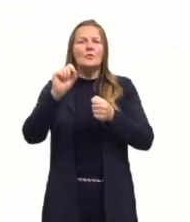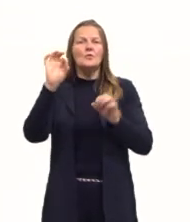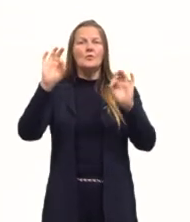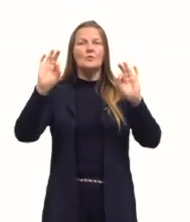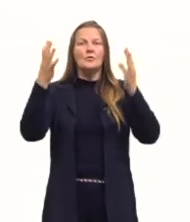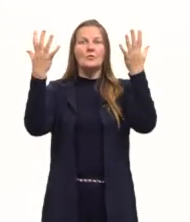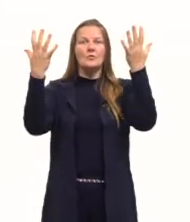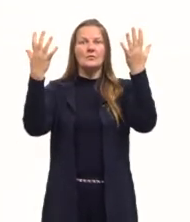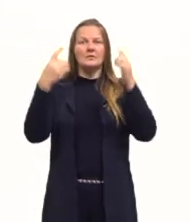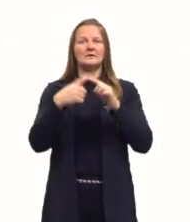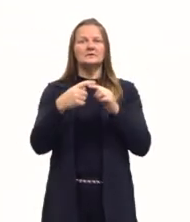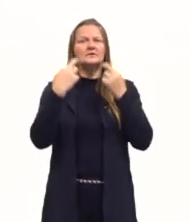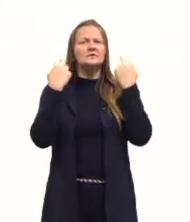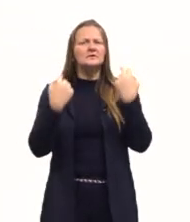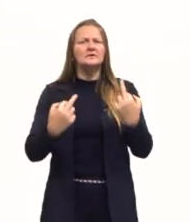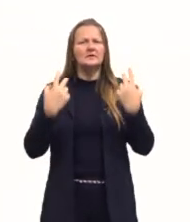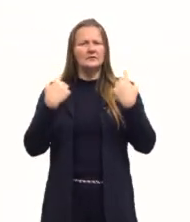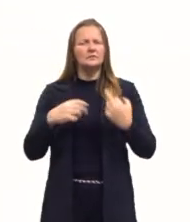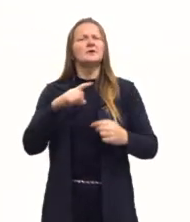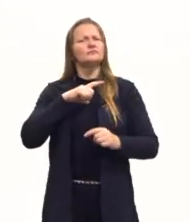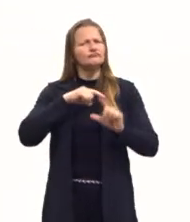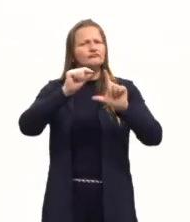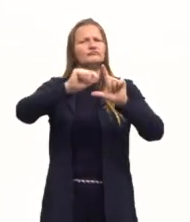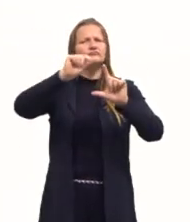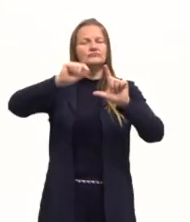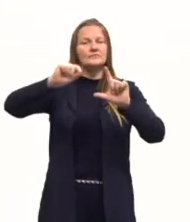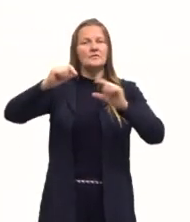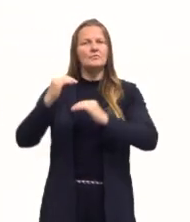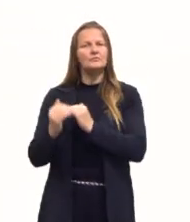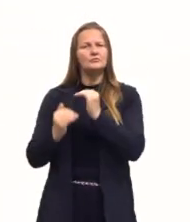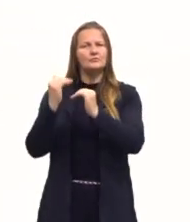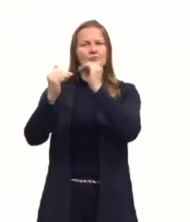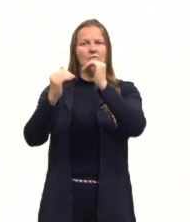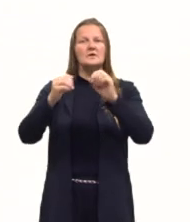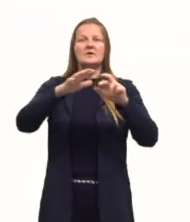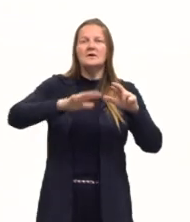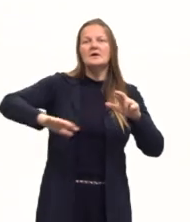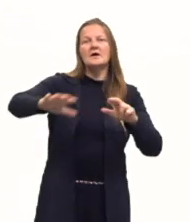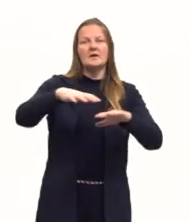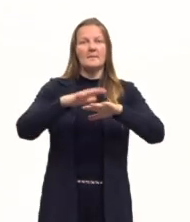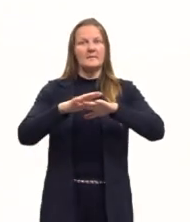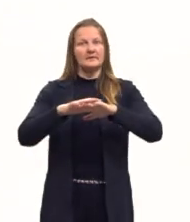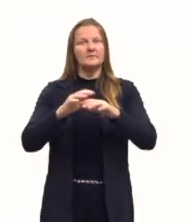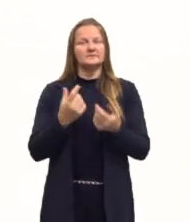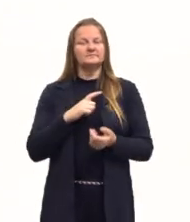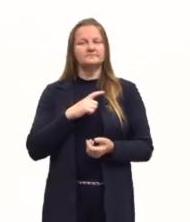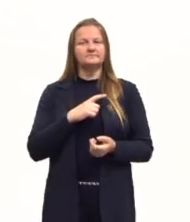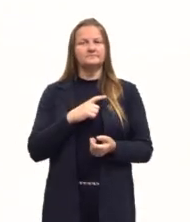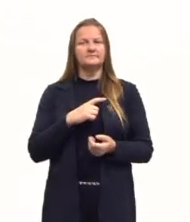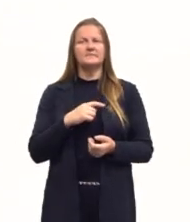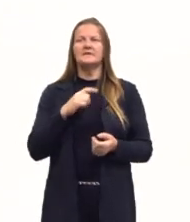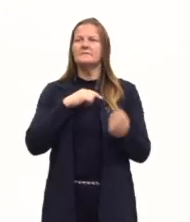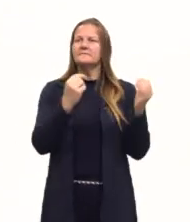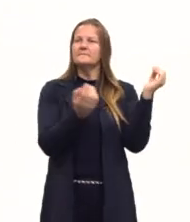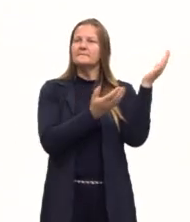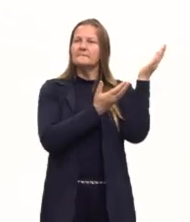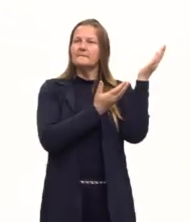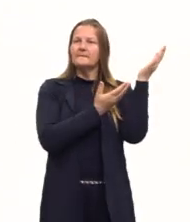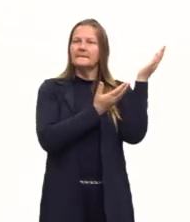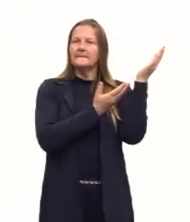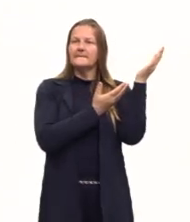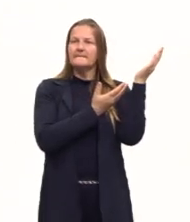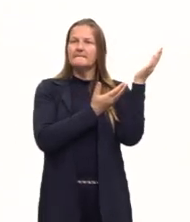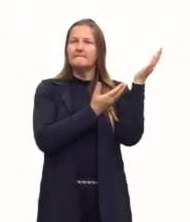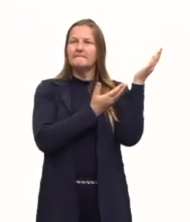naturais pode ser estudada graças ao desenvolvimento nessa área da matemática. Ali nós temos uma imagem onde